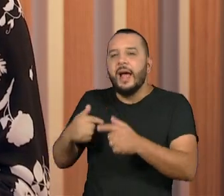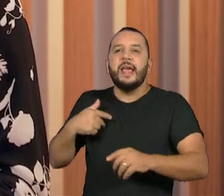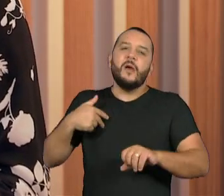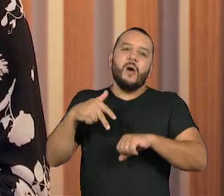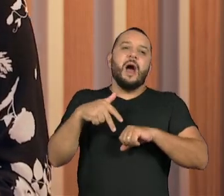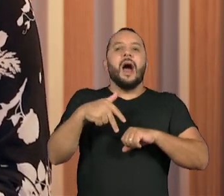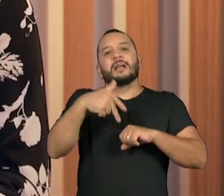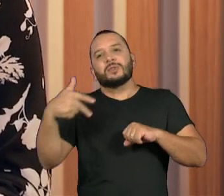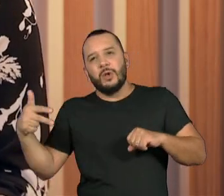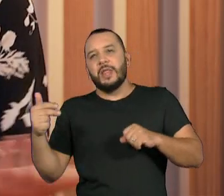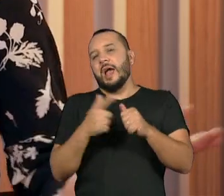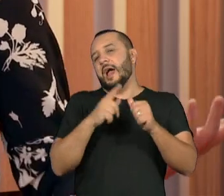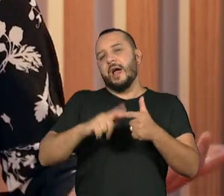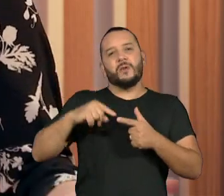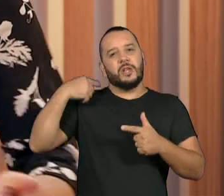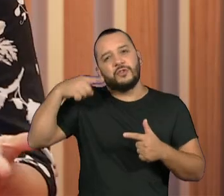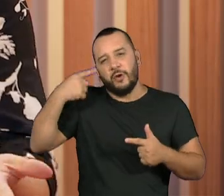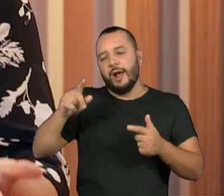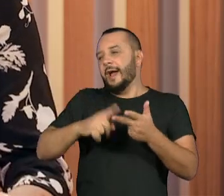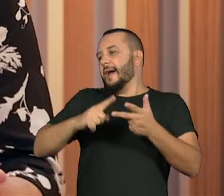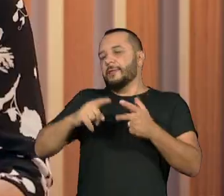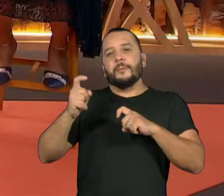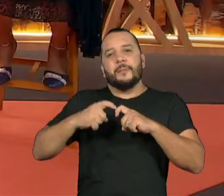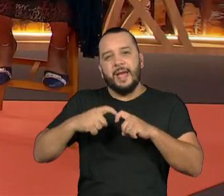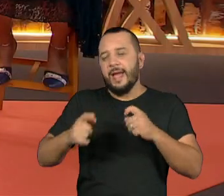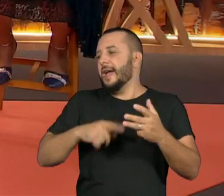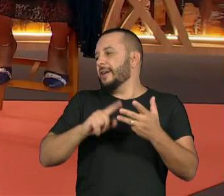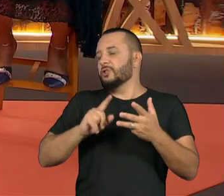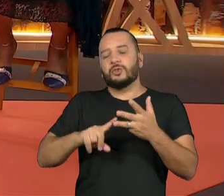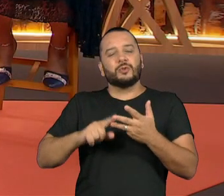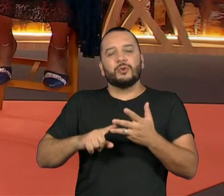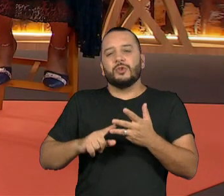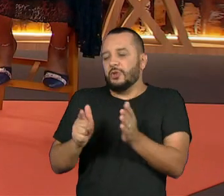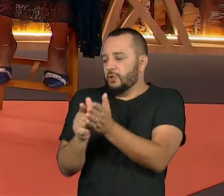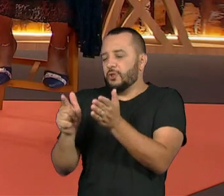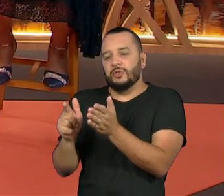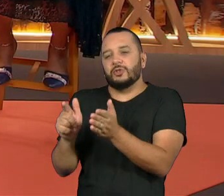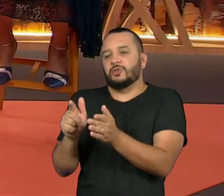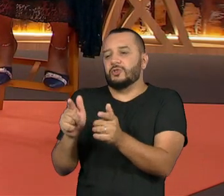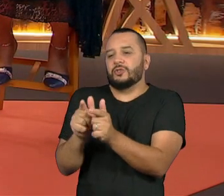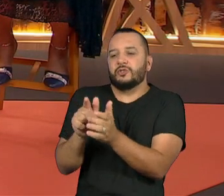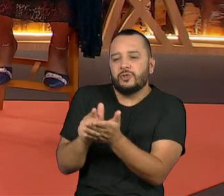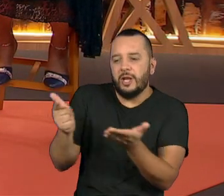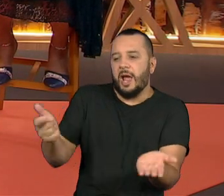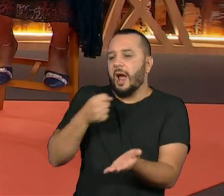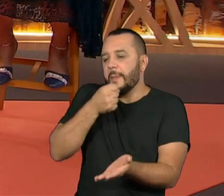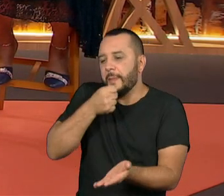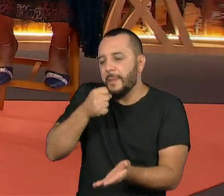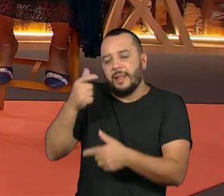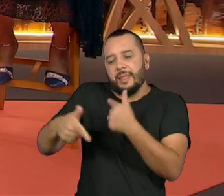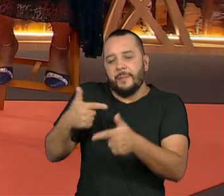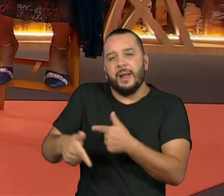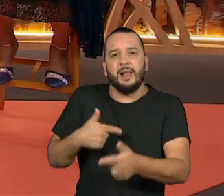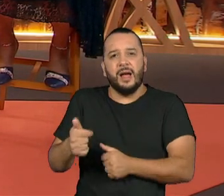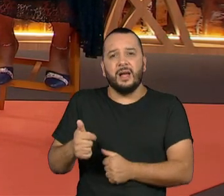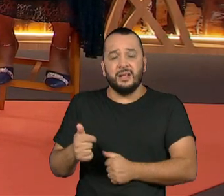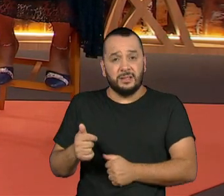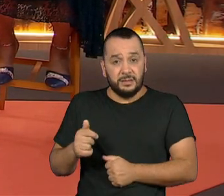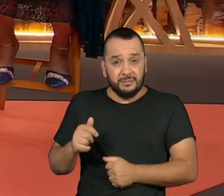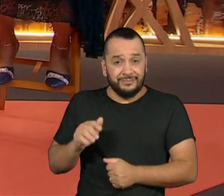eu vou ser médica, jornalista. E aí, se você for travesti, independente do que você sonhar,